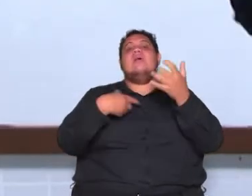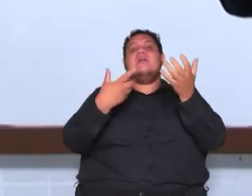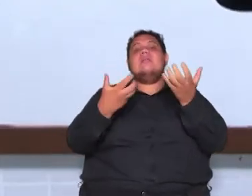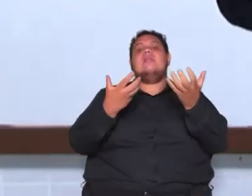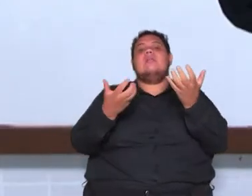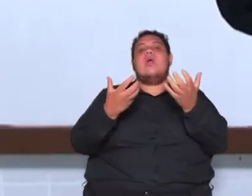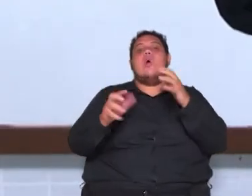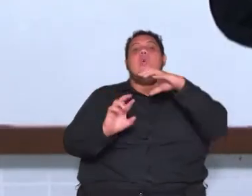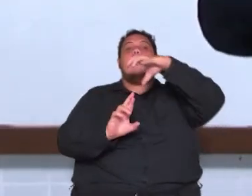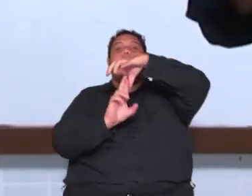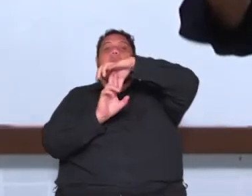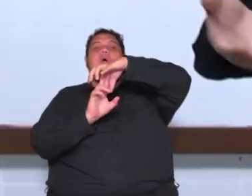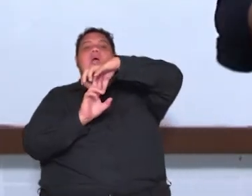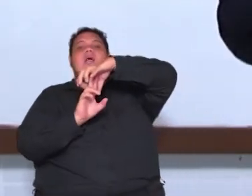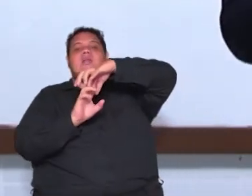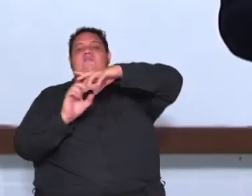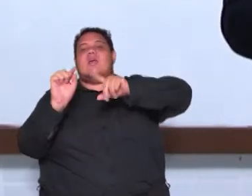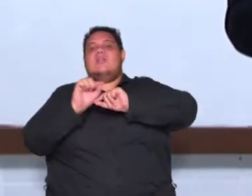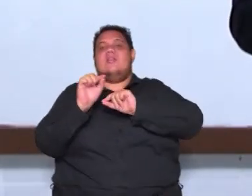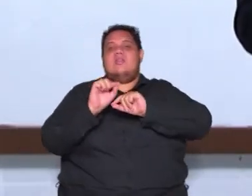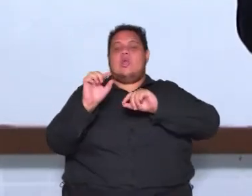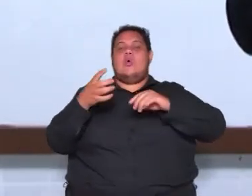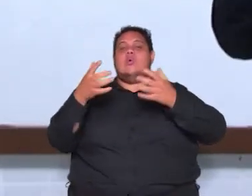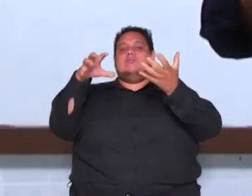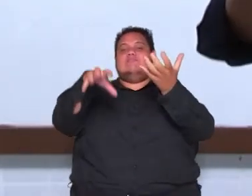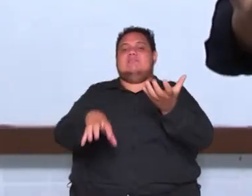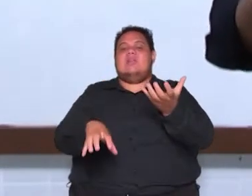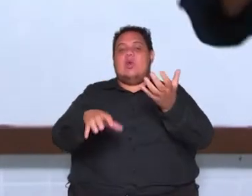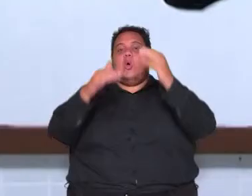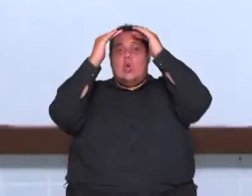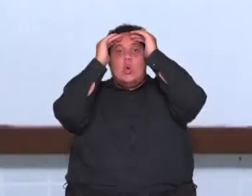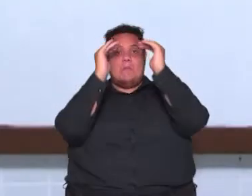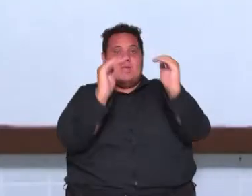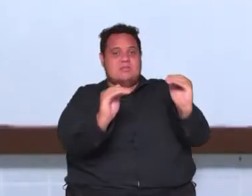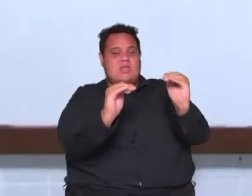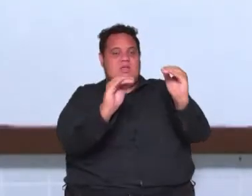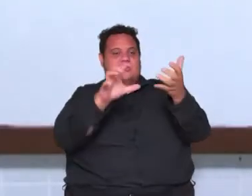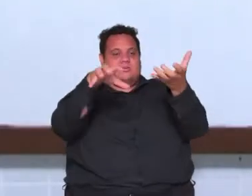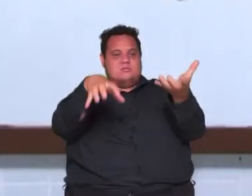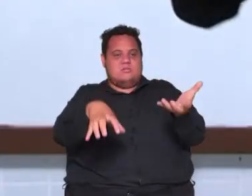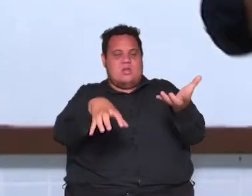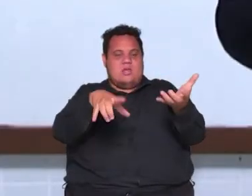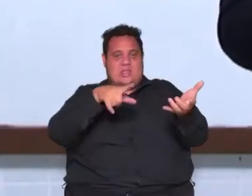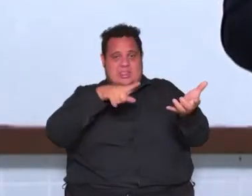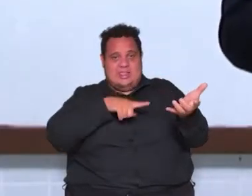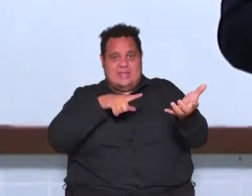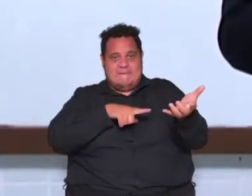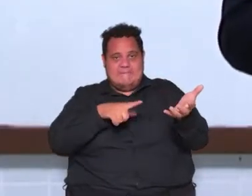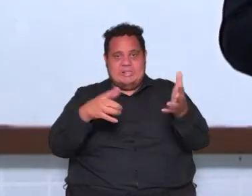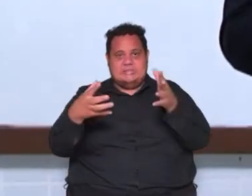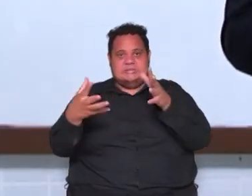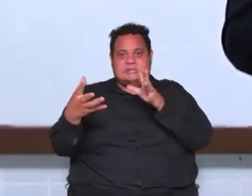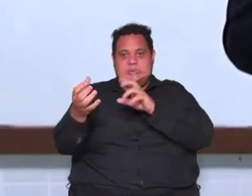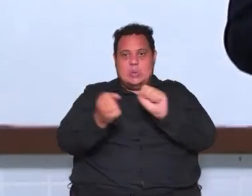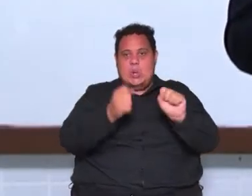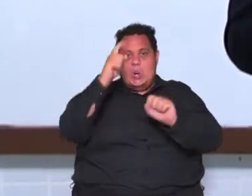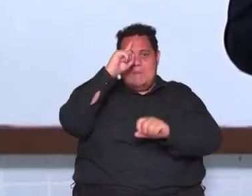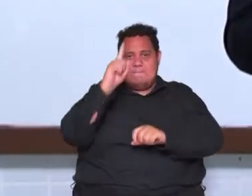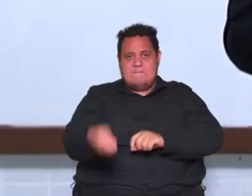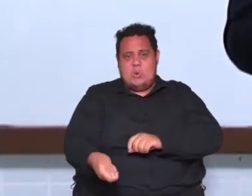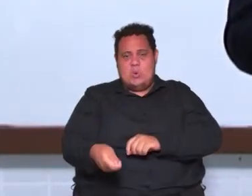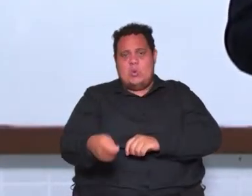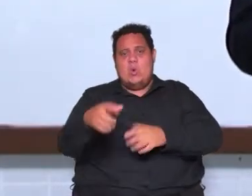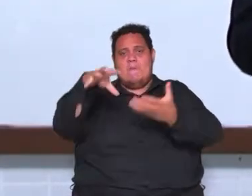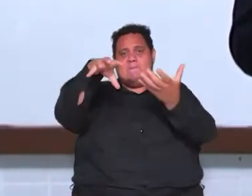ou seja o rei submete ao parlamento o rei submete ele tem os seus poderes limitados pelo